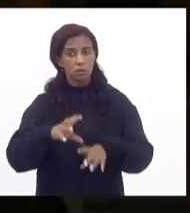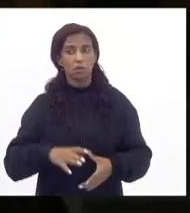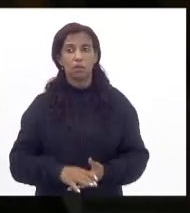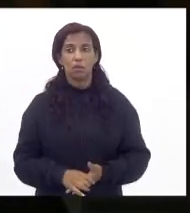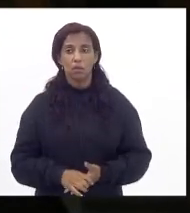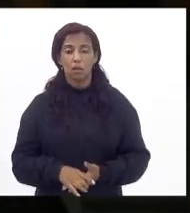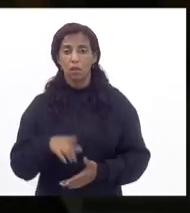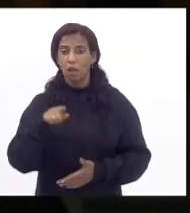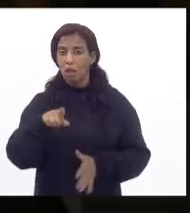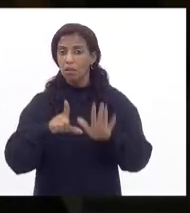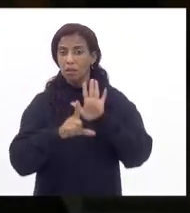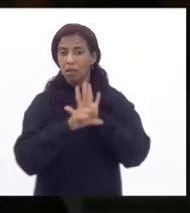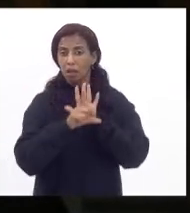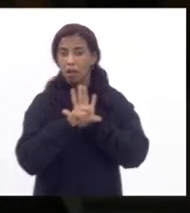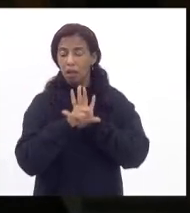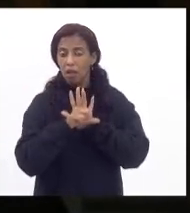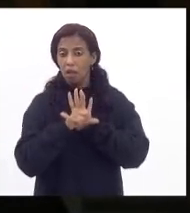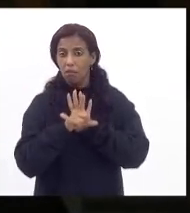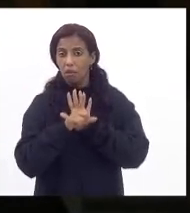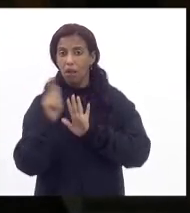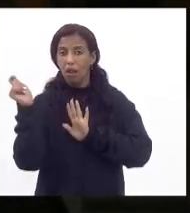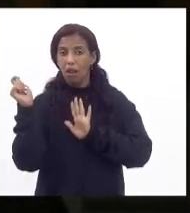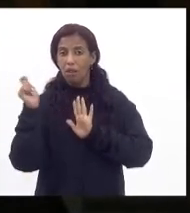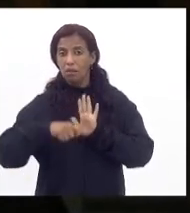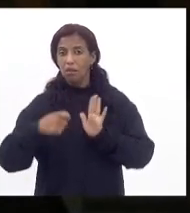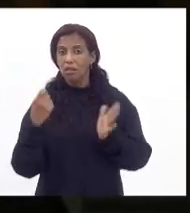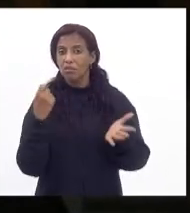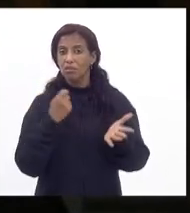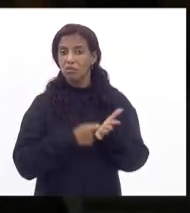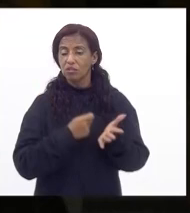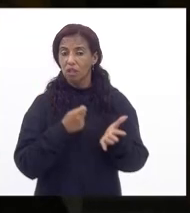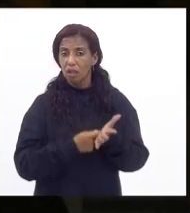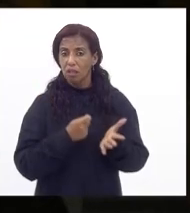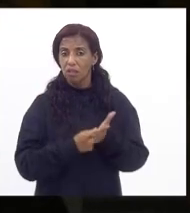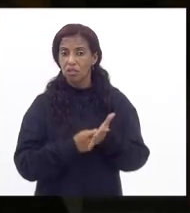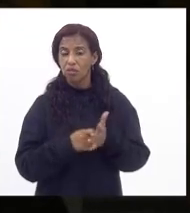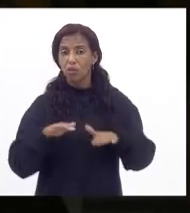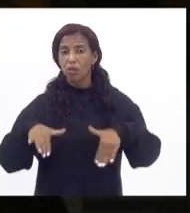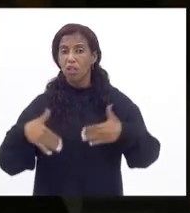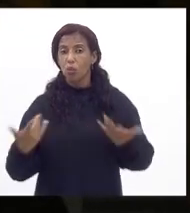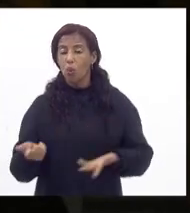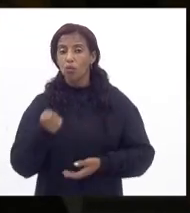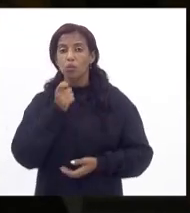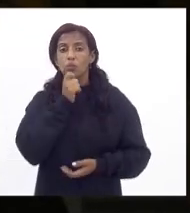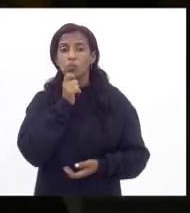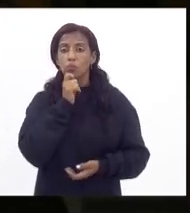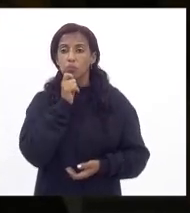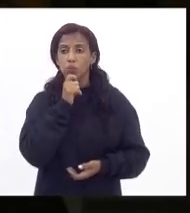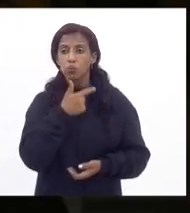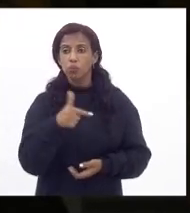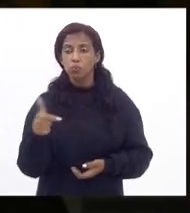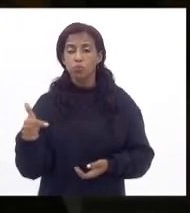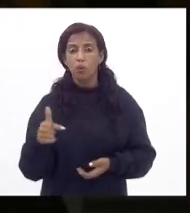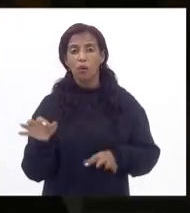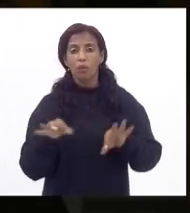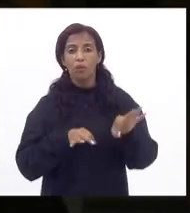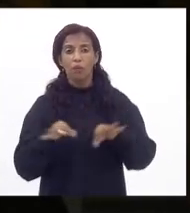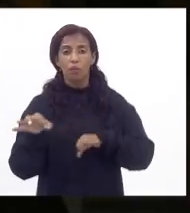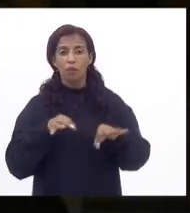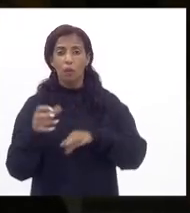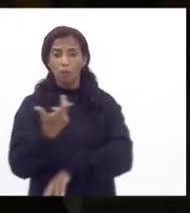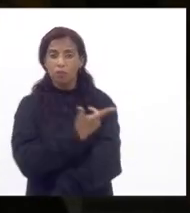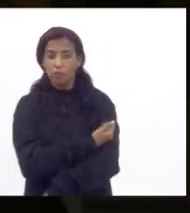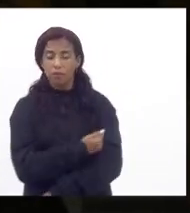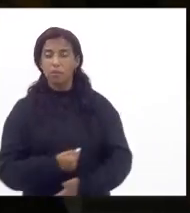essa legislação ela prevê que o ensino remoto tem que ser garantido enquanto não houver disponibilidade de